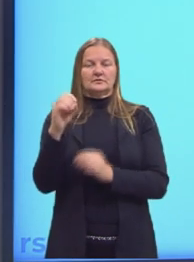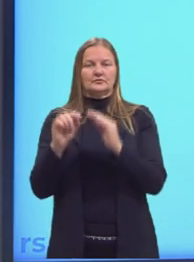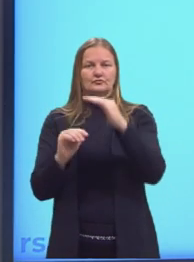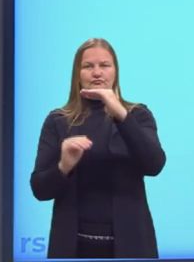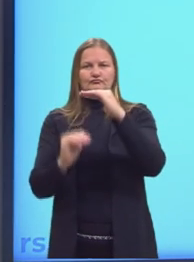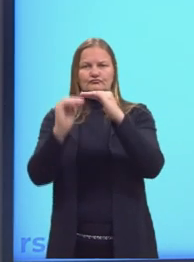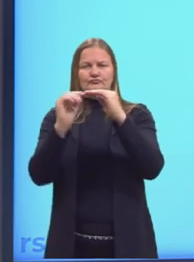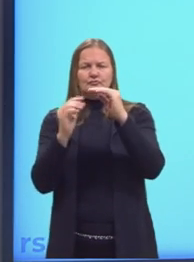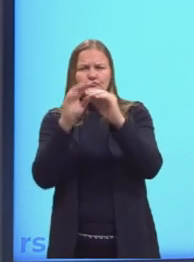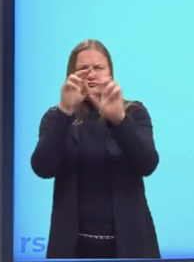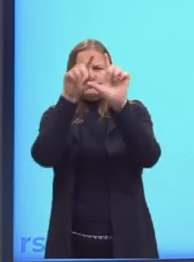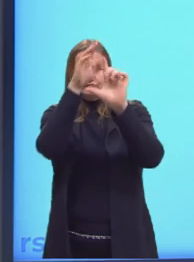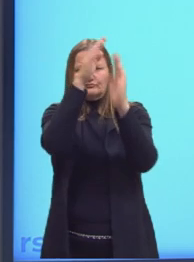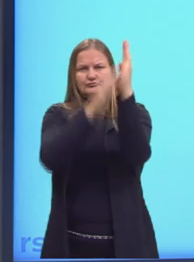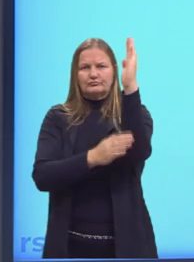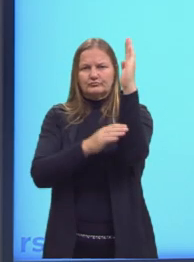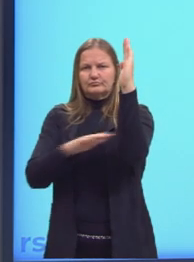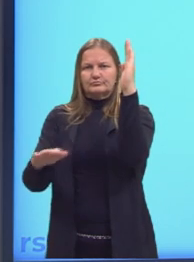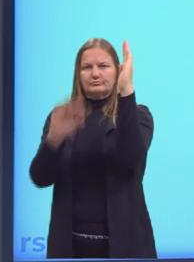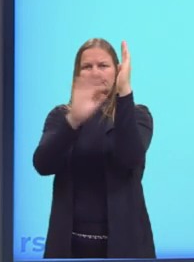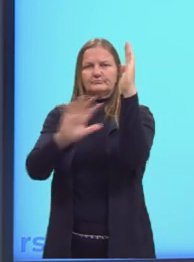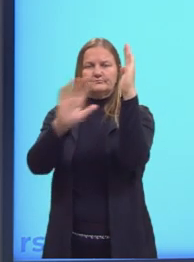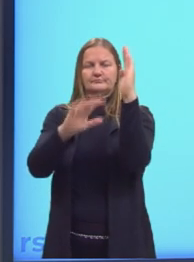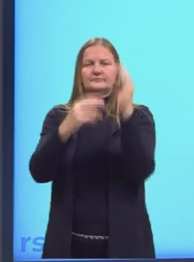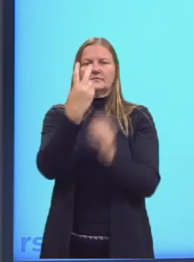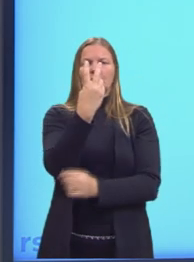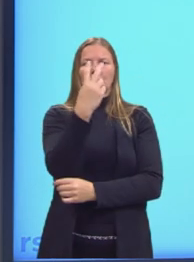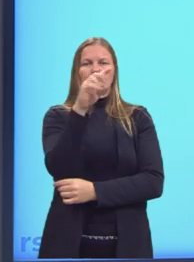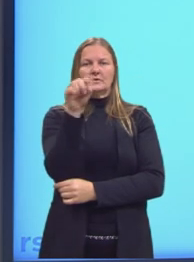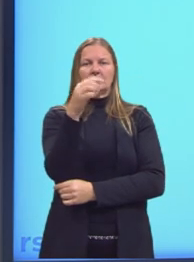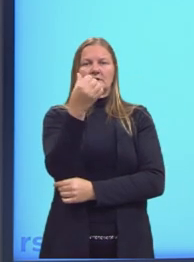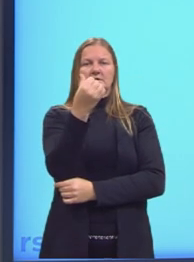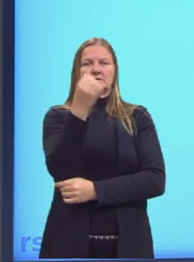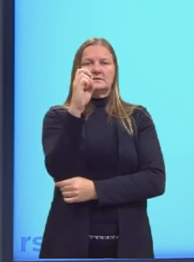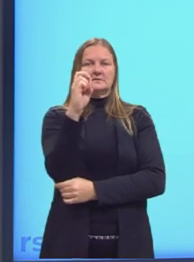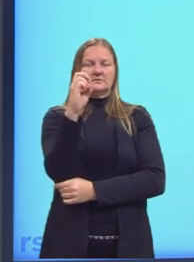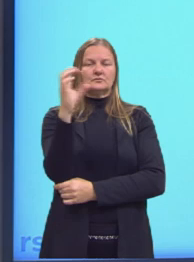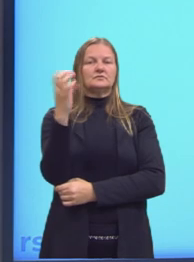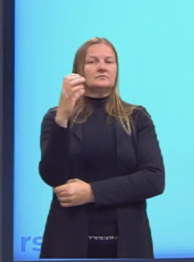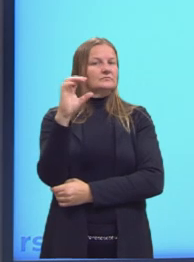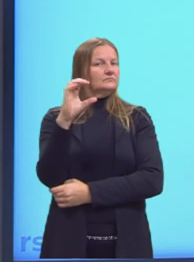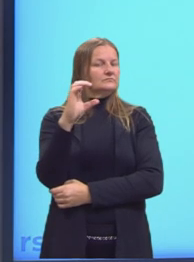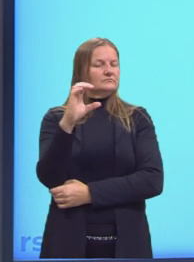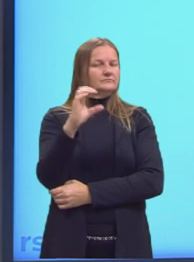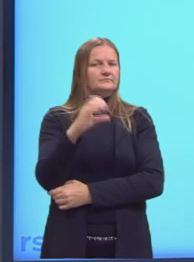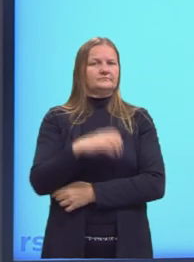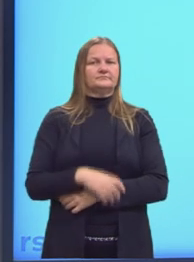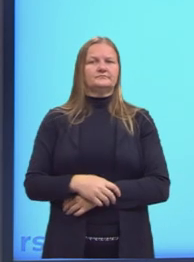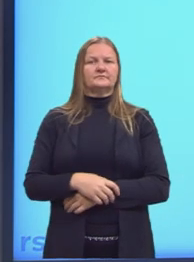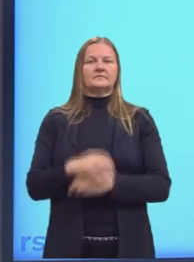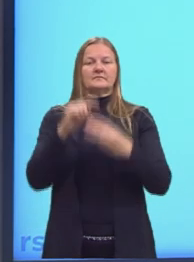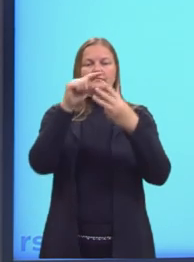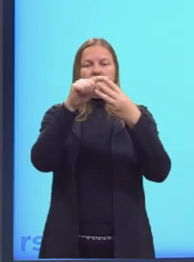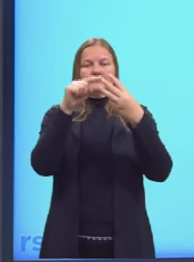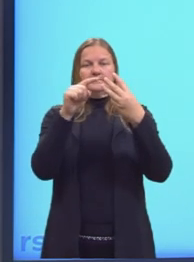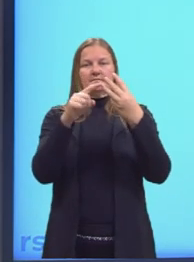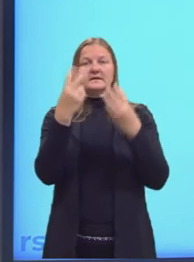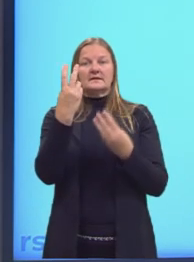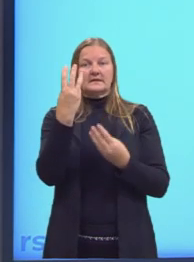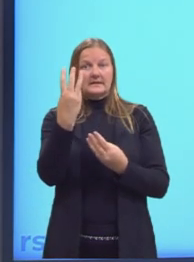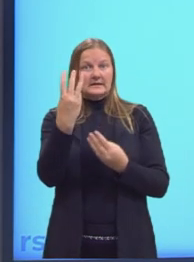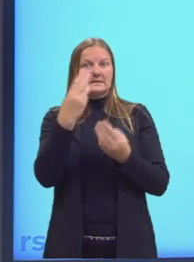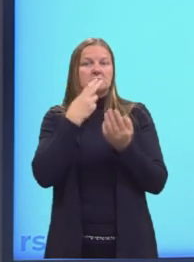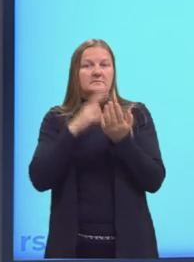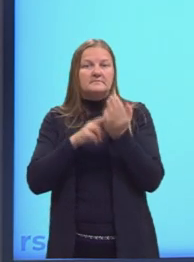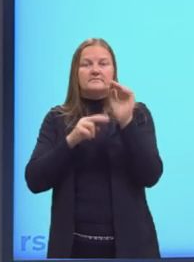fechado no intervalo, R$,00 com R$ 0 Como são três cartas,